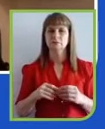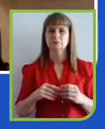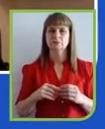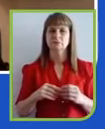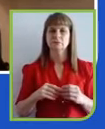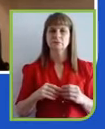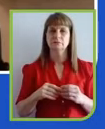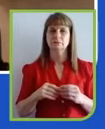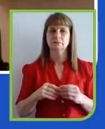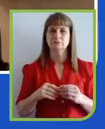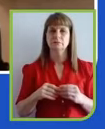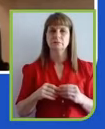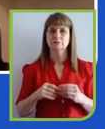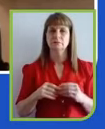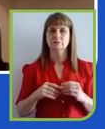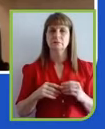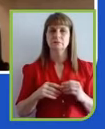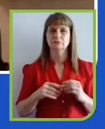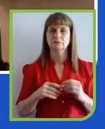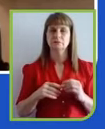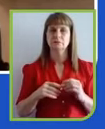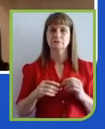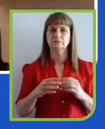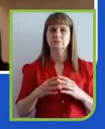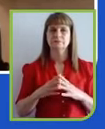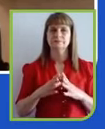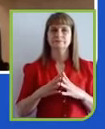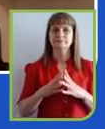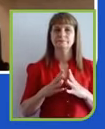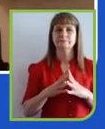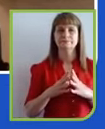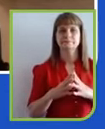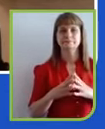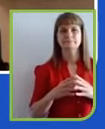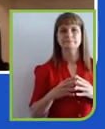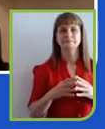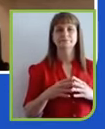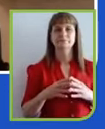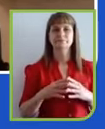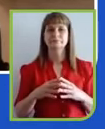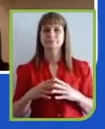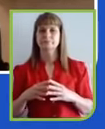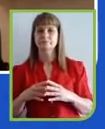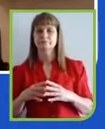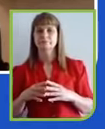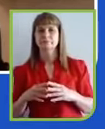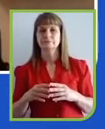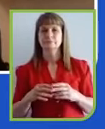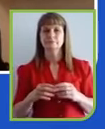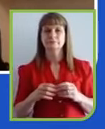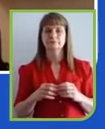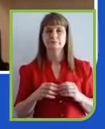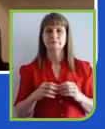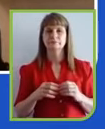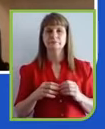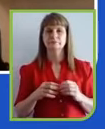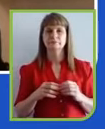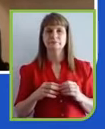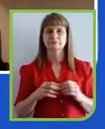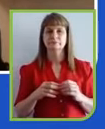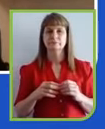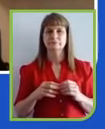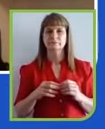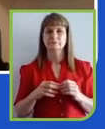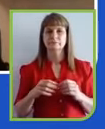extremamente positiva. Isso só foi possível, só foi possível porque houve muito investimento ao longo do tempo e também um exército de